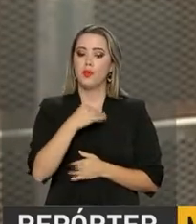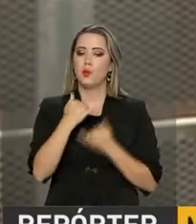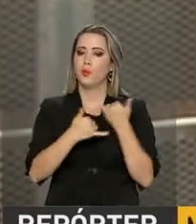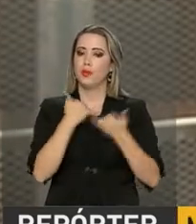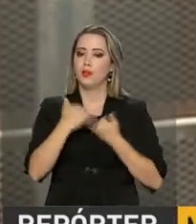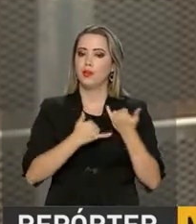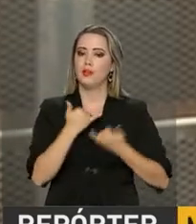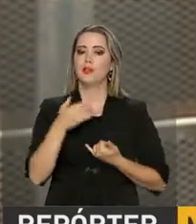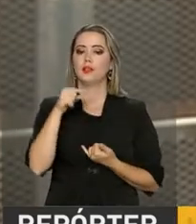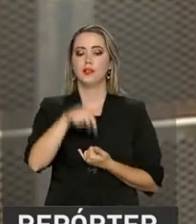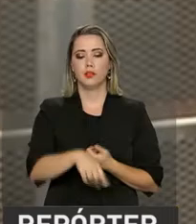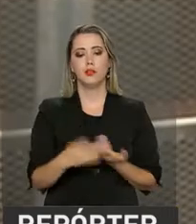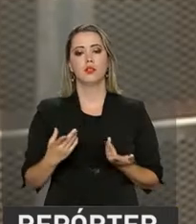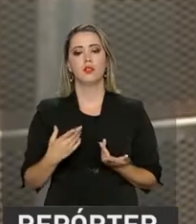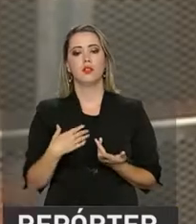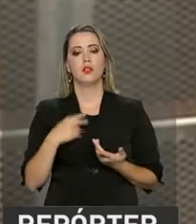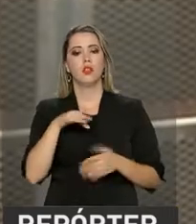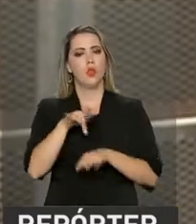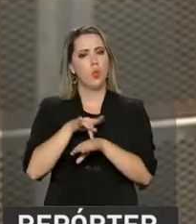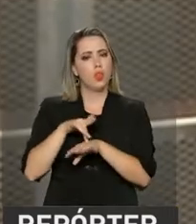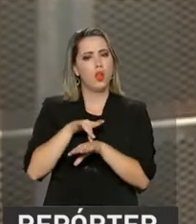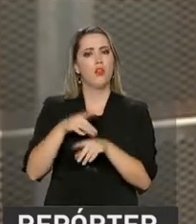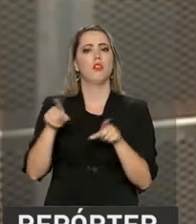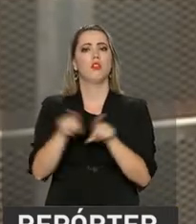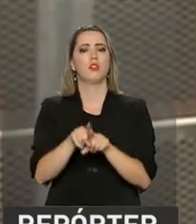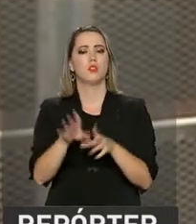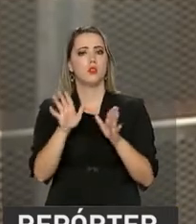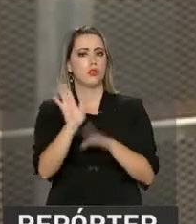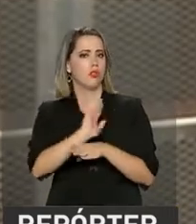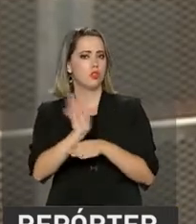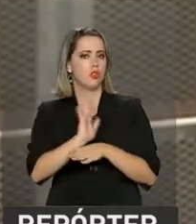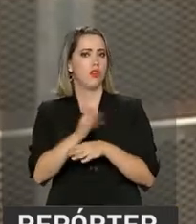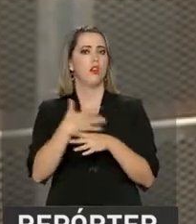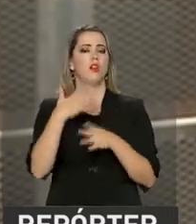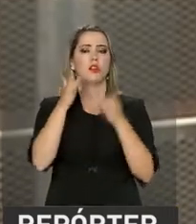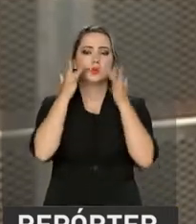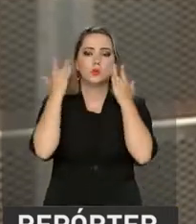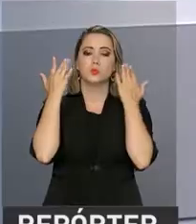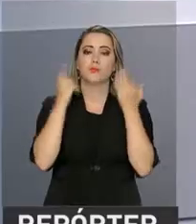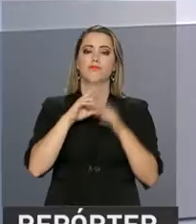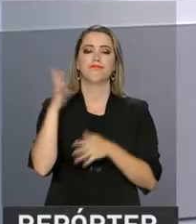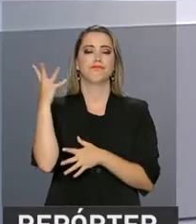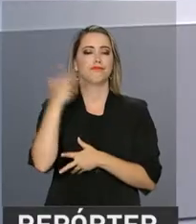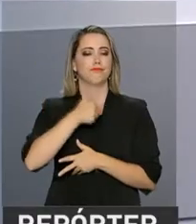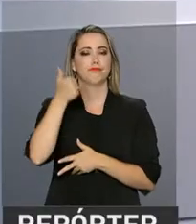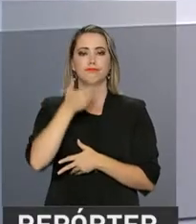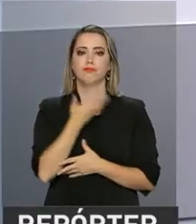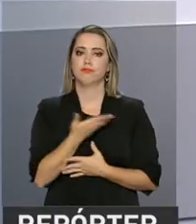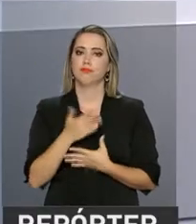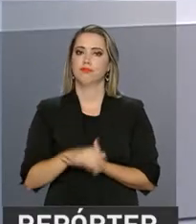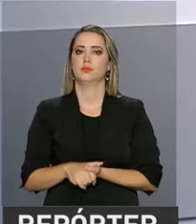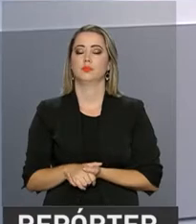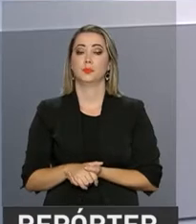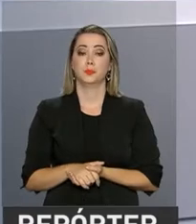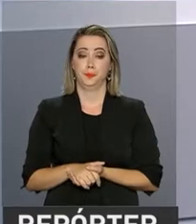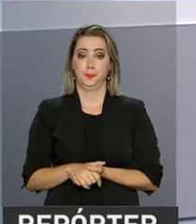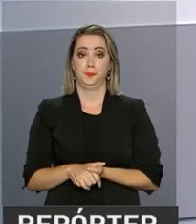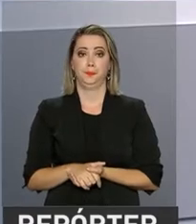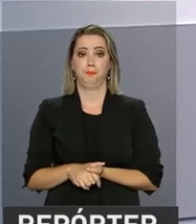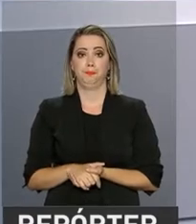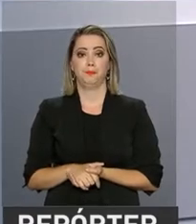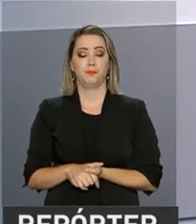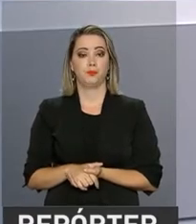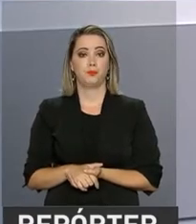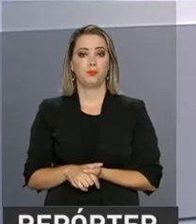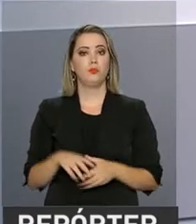trago ele para brincar no parquinho. Faço zumba, tem teatro, tem cinema, tem tudo. Eu acho muito maravilhoso. O Ministério da Fazenda